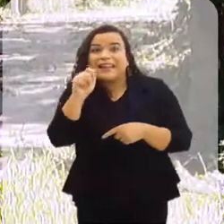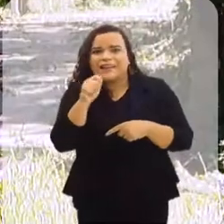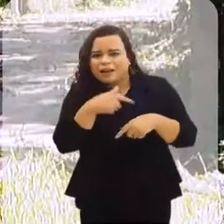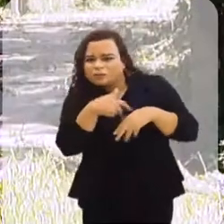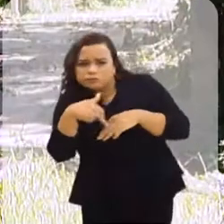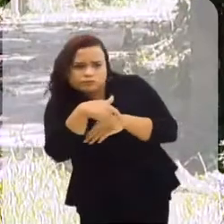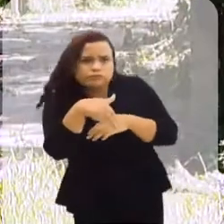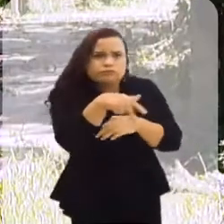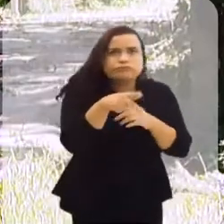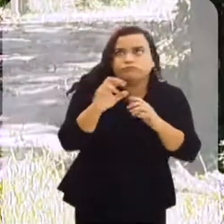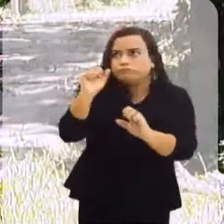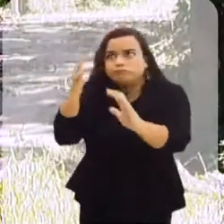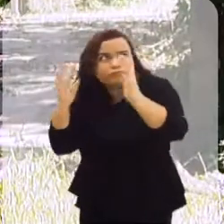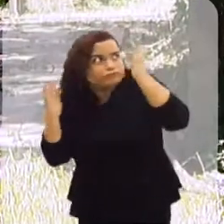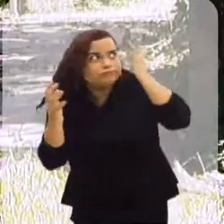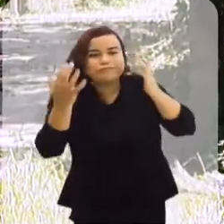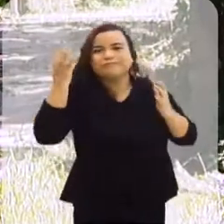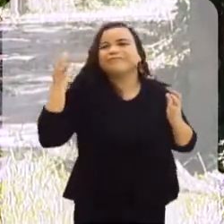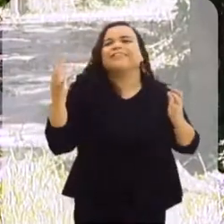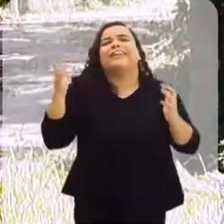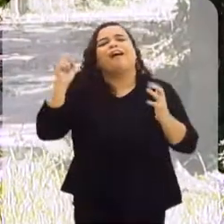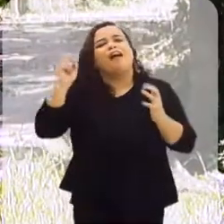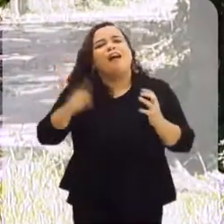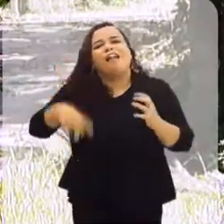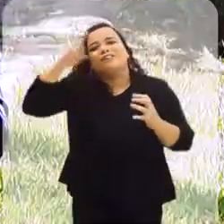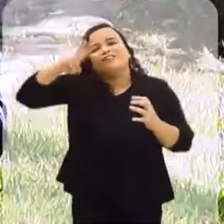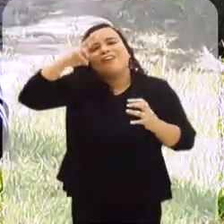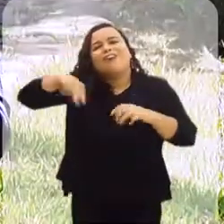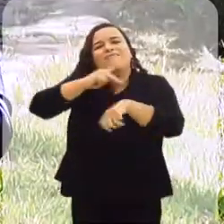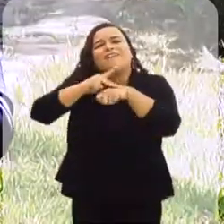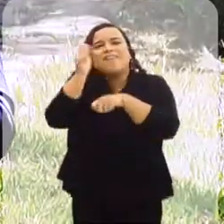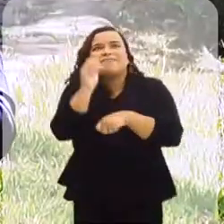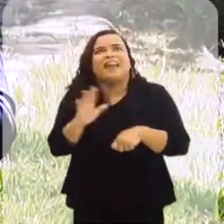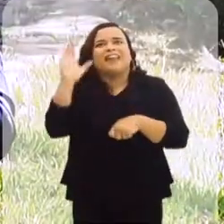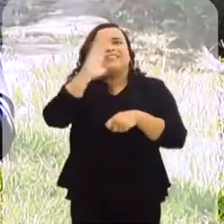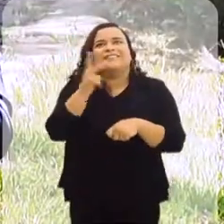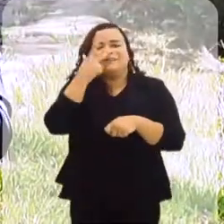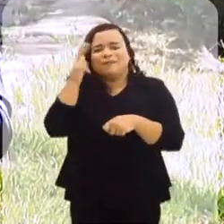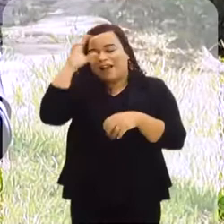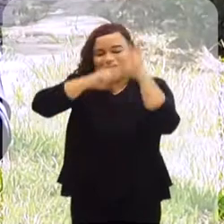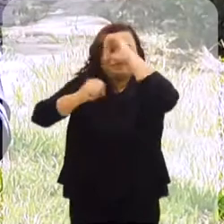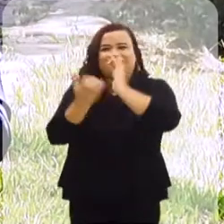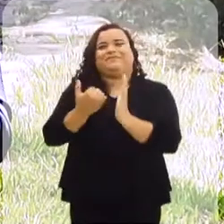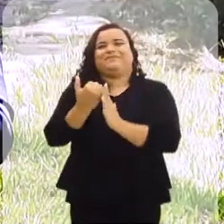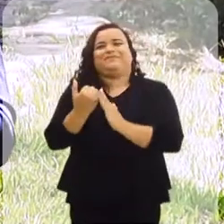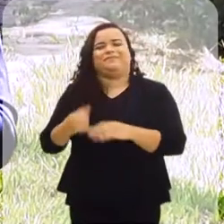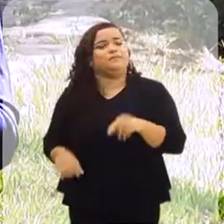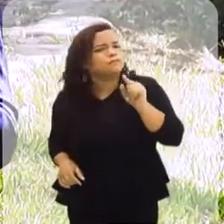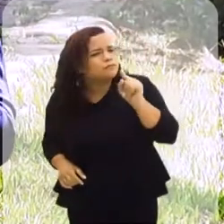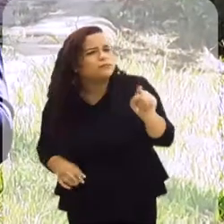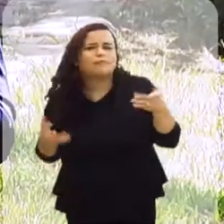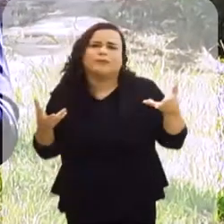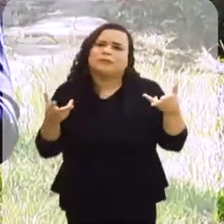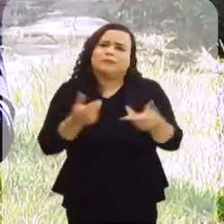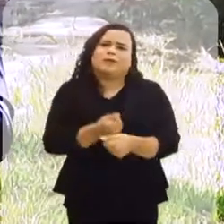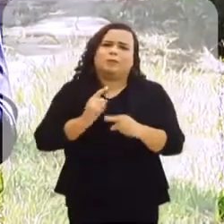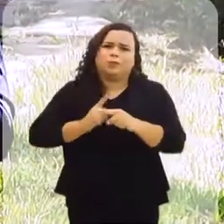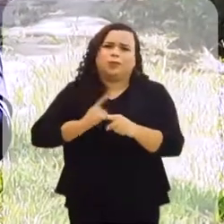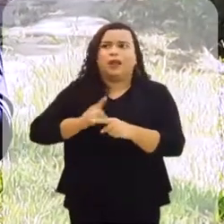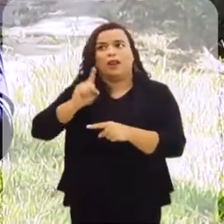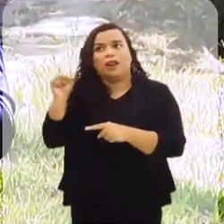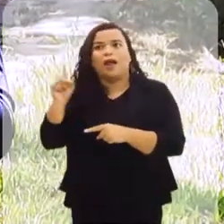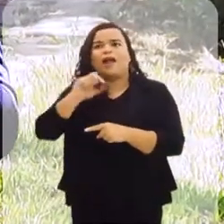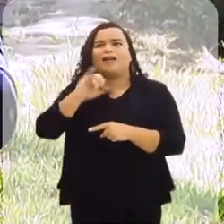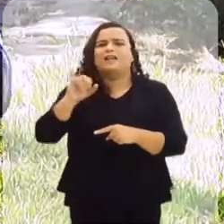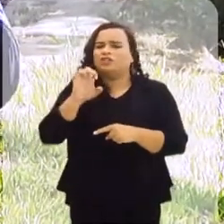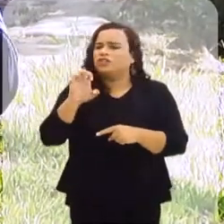turismólogo, o mergulho na história do país. Mas é um caminho muito legal de ser comentado, porque os padres